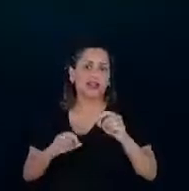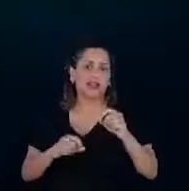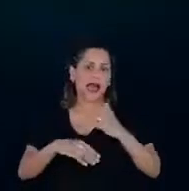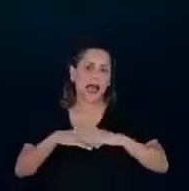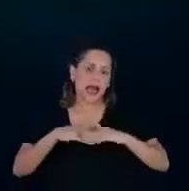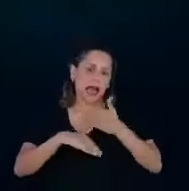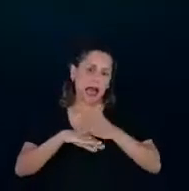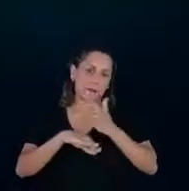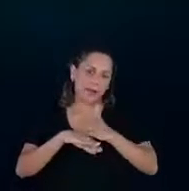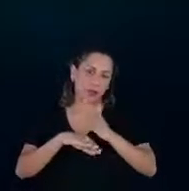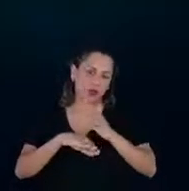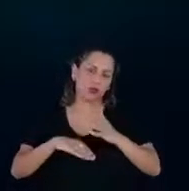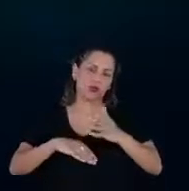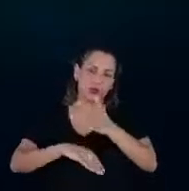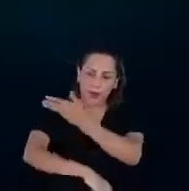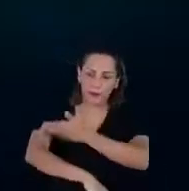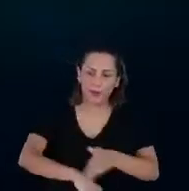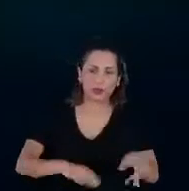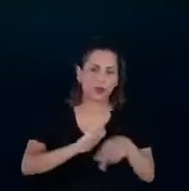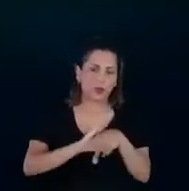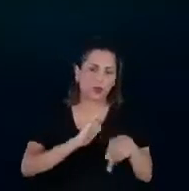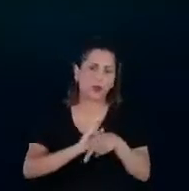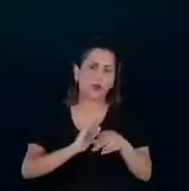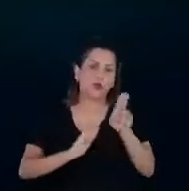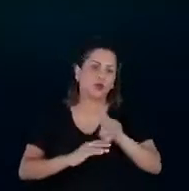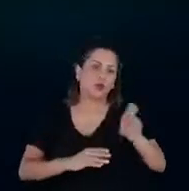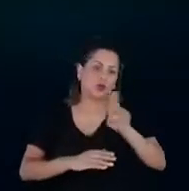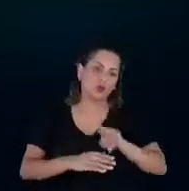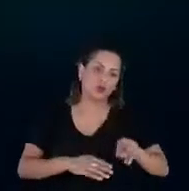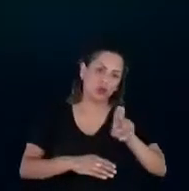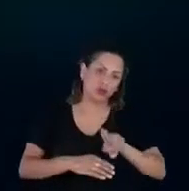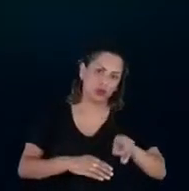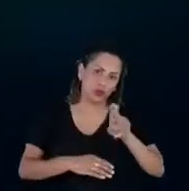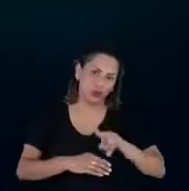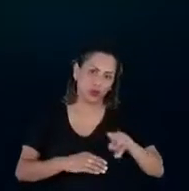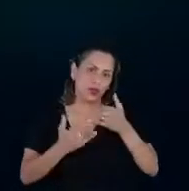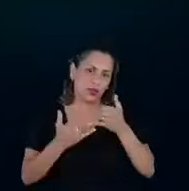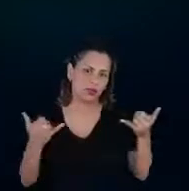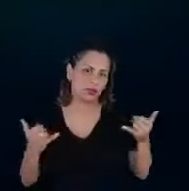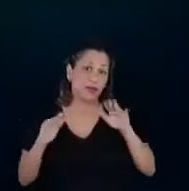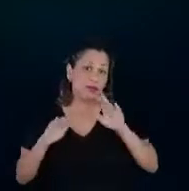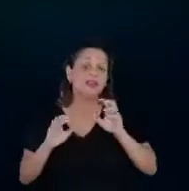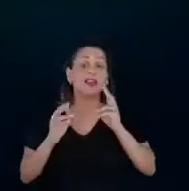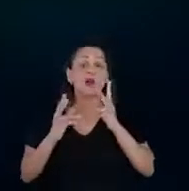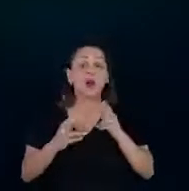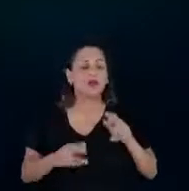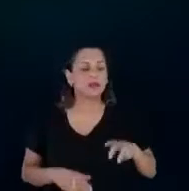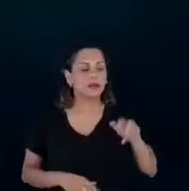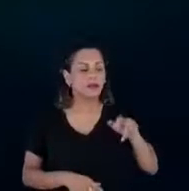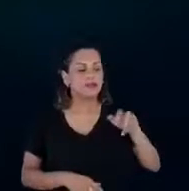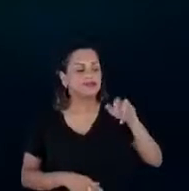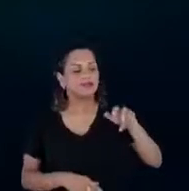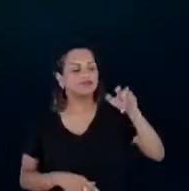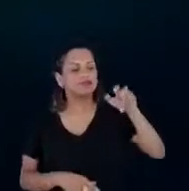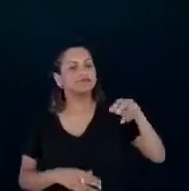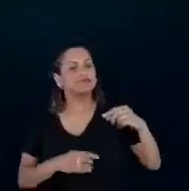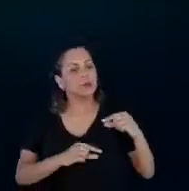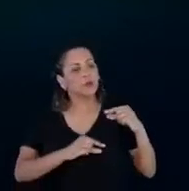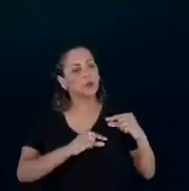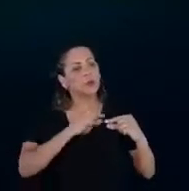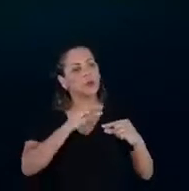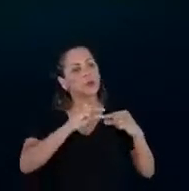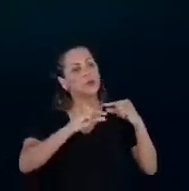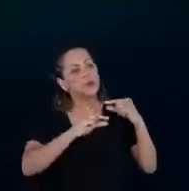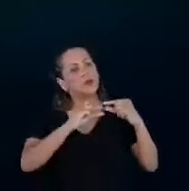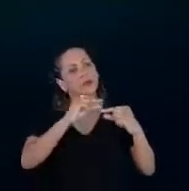entende que é uma escada, a gente tem que subir no cada degrau, primeiro fortalecendo a educação e a cultura da eficiência energética,